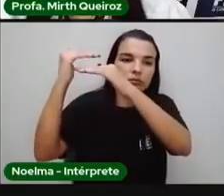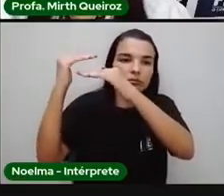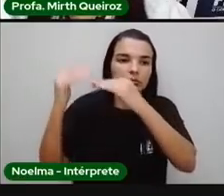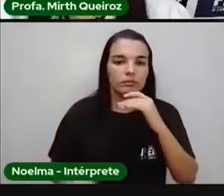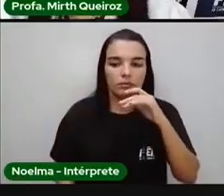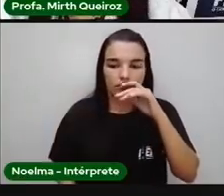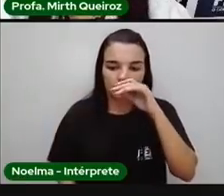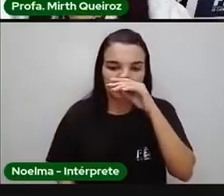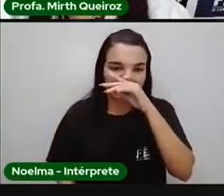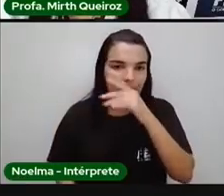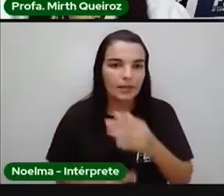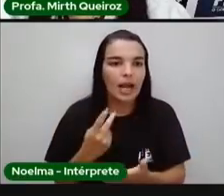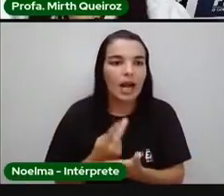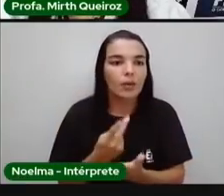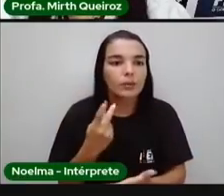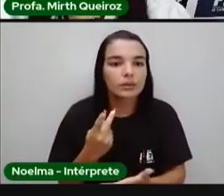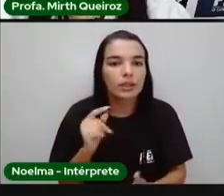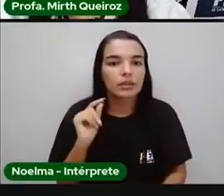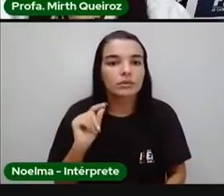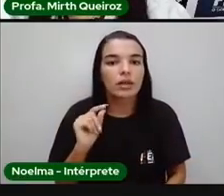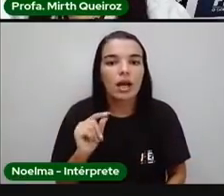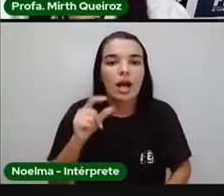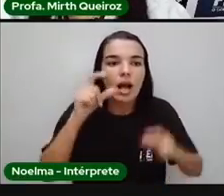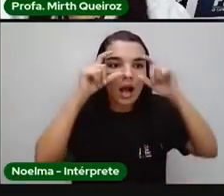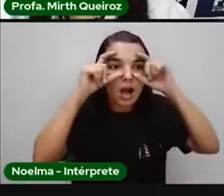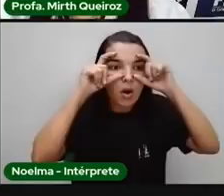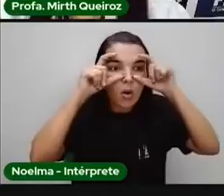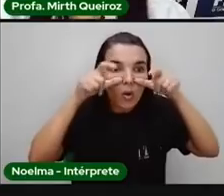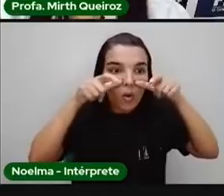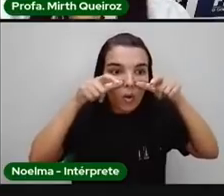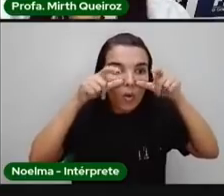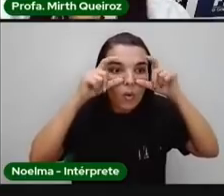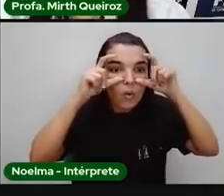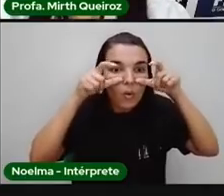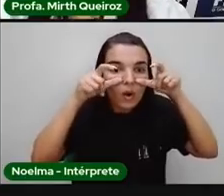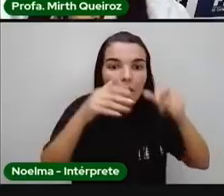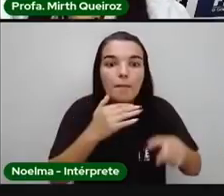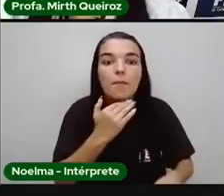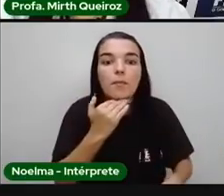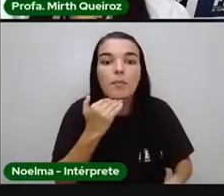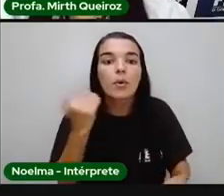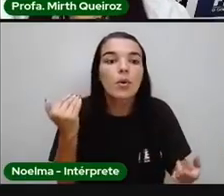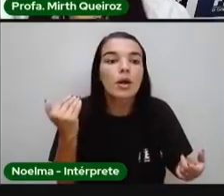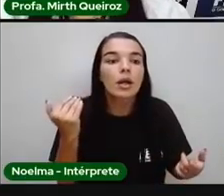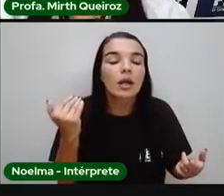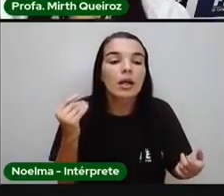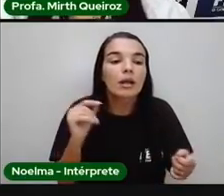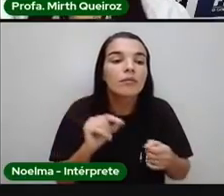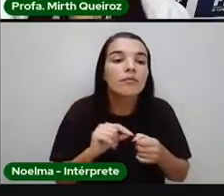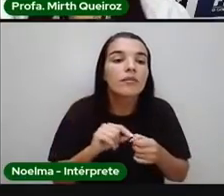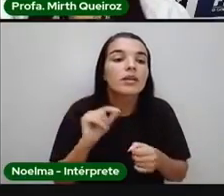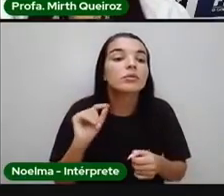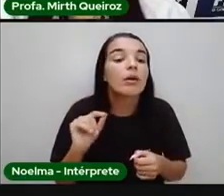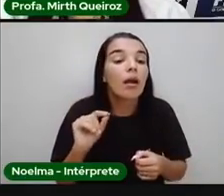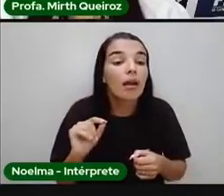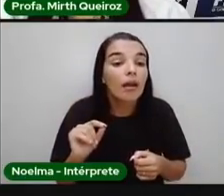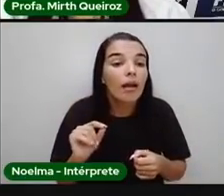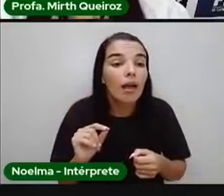E o que acontece quando a coruja morrer? Vão juntar os fungos,